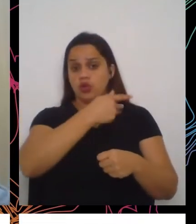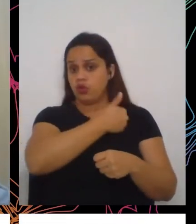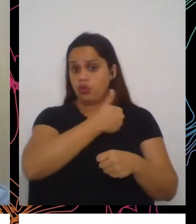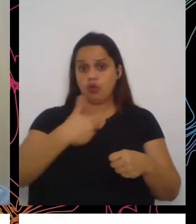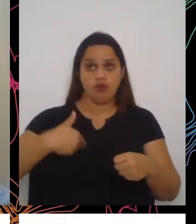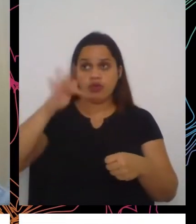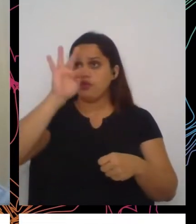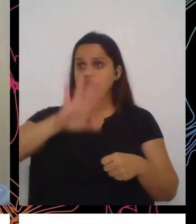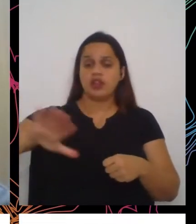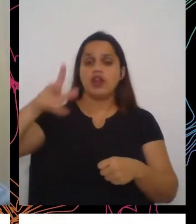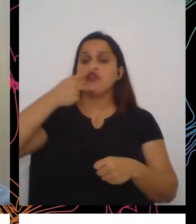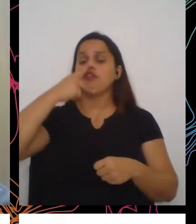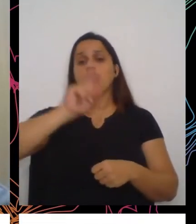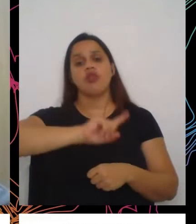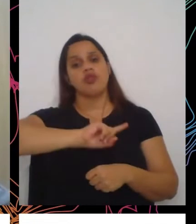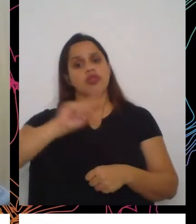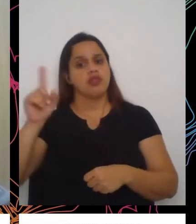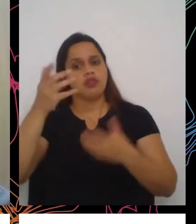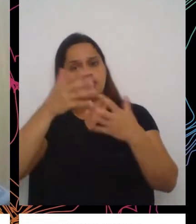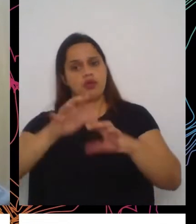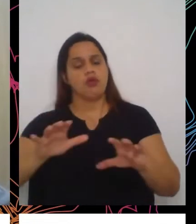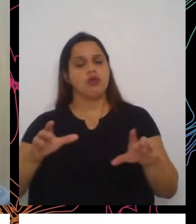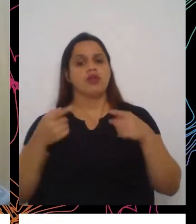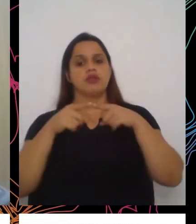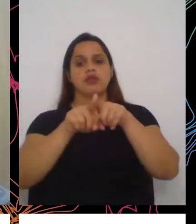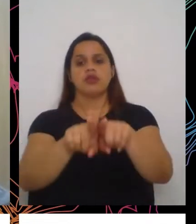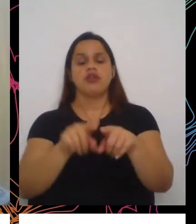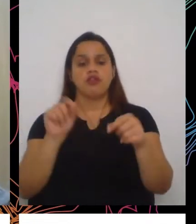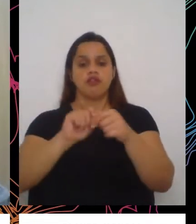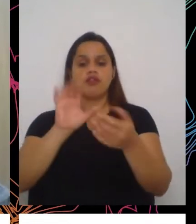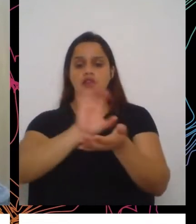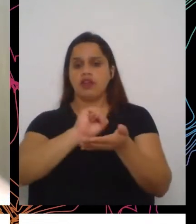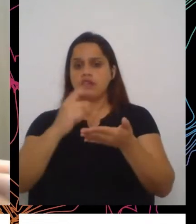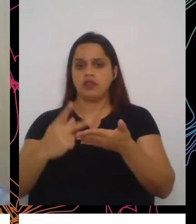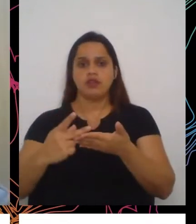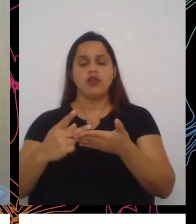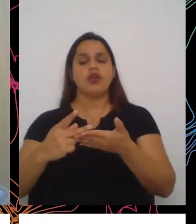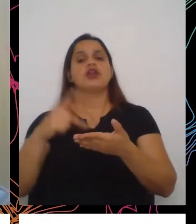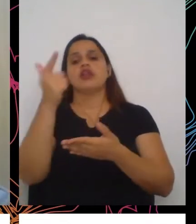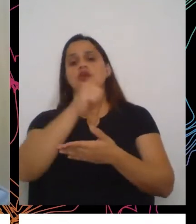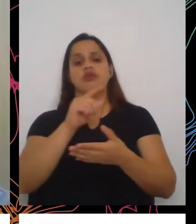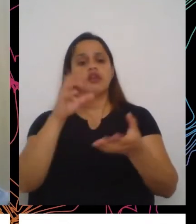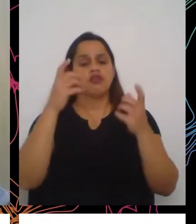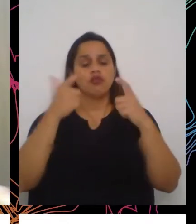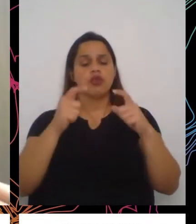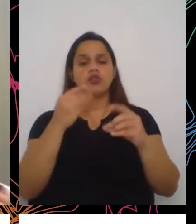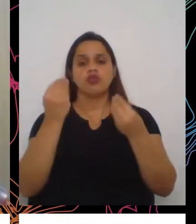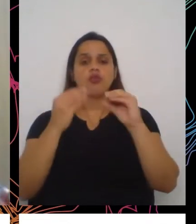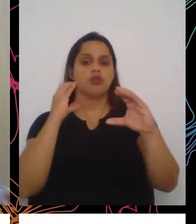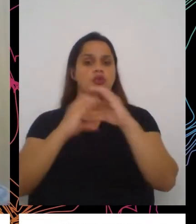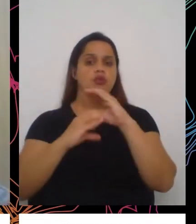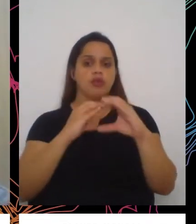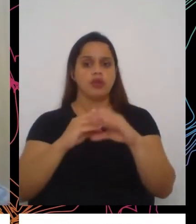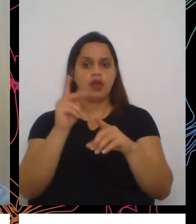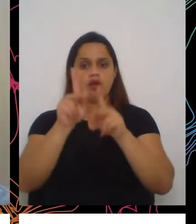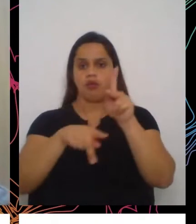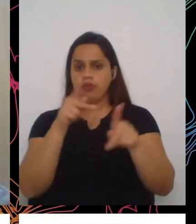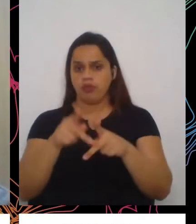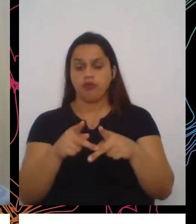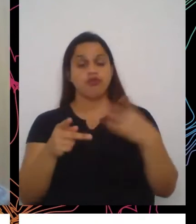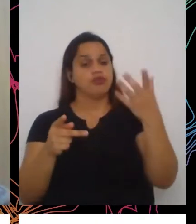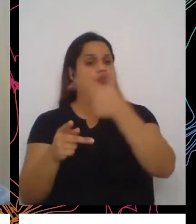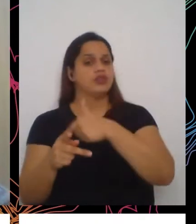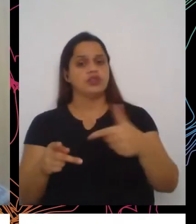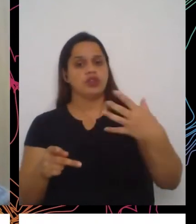fez por aplicativo, sem um canal de comunicação com a população e sem formas de resolver os problemas, né,